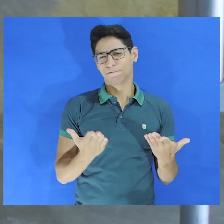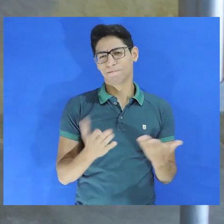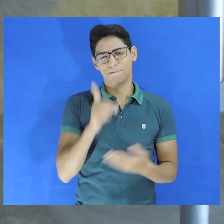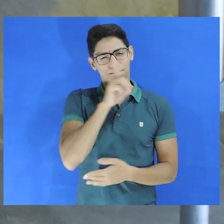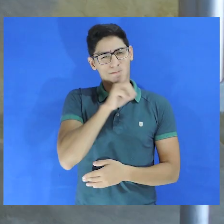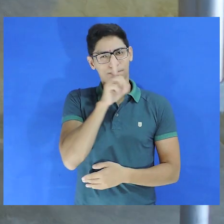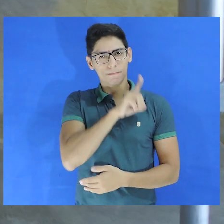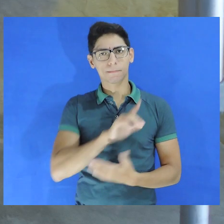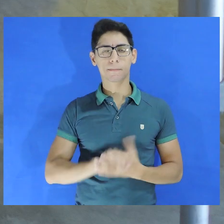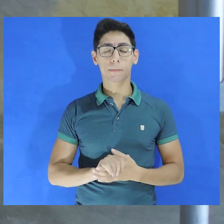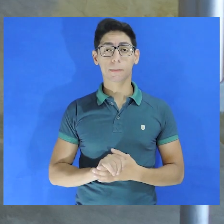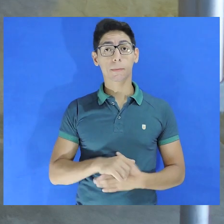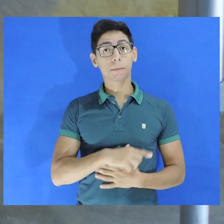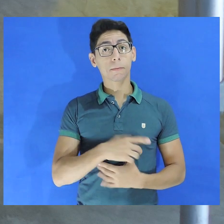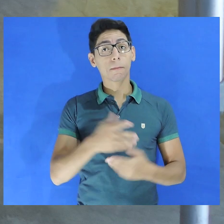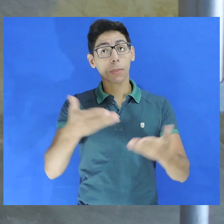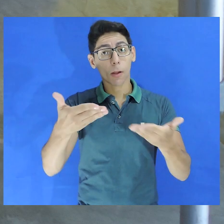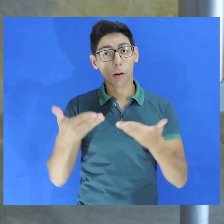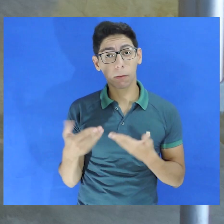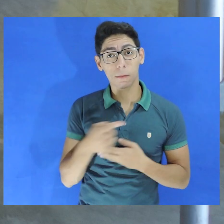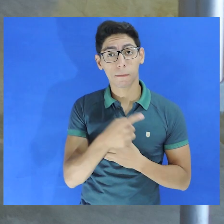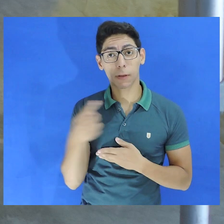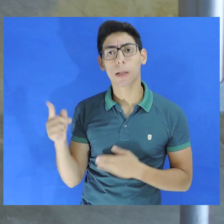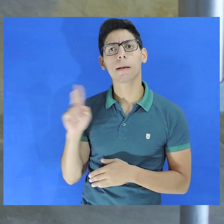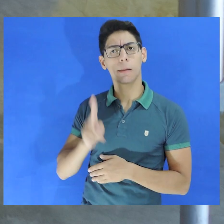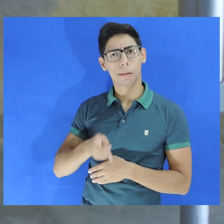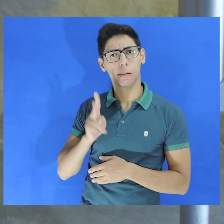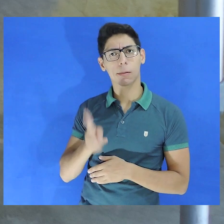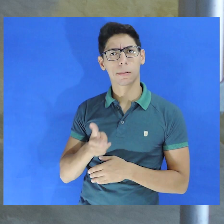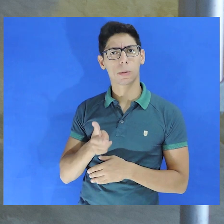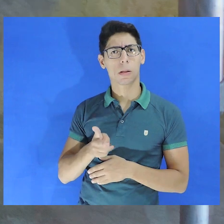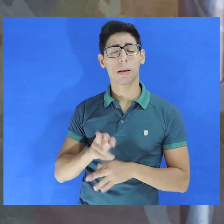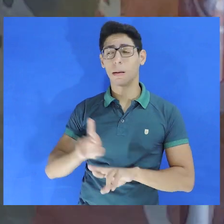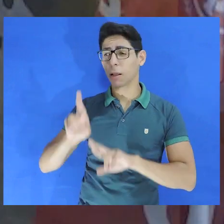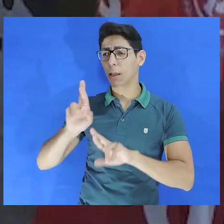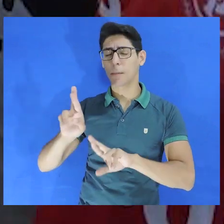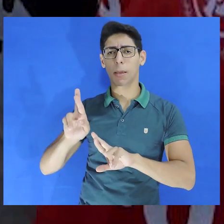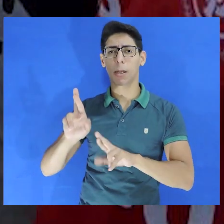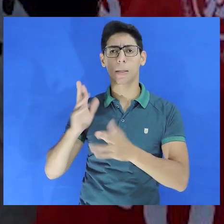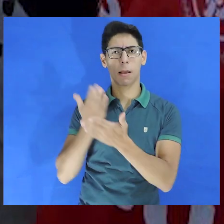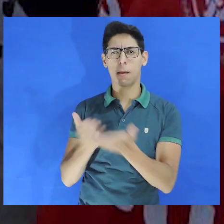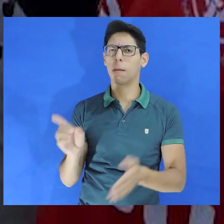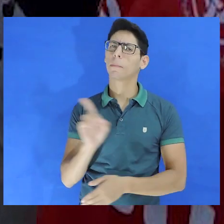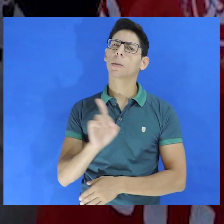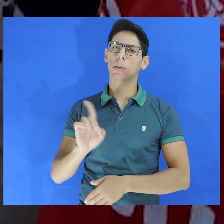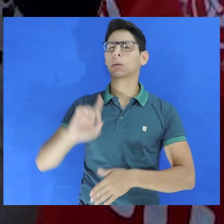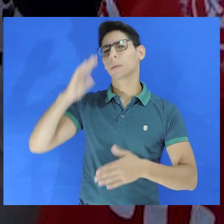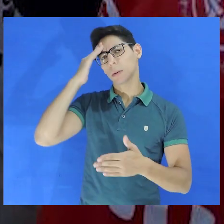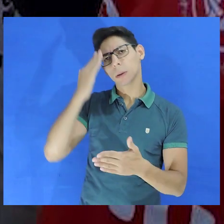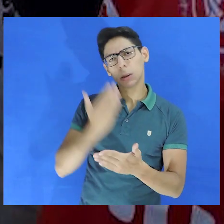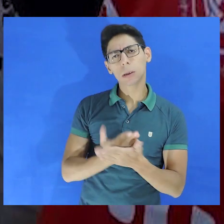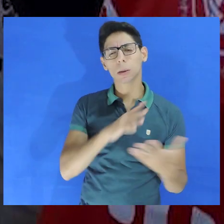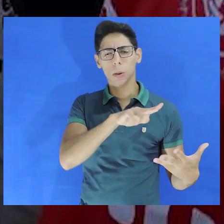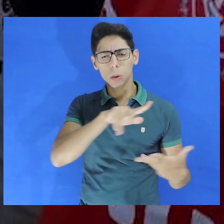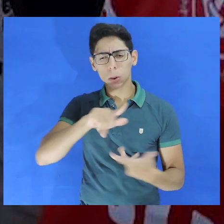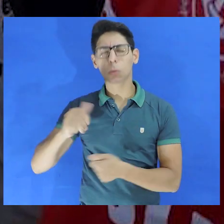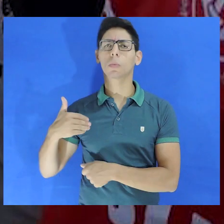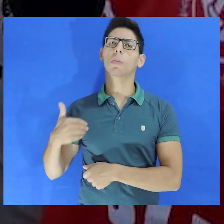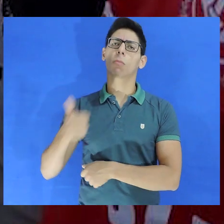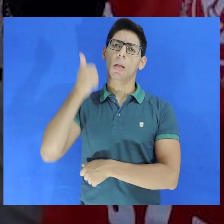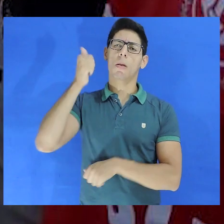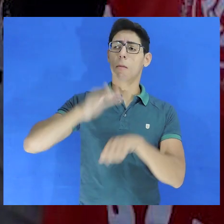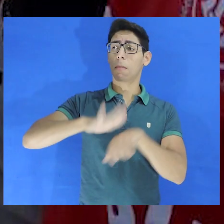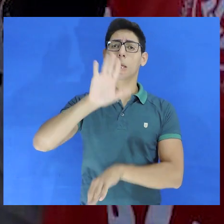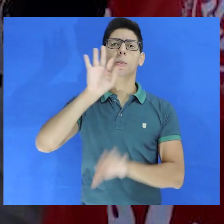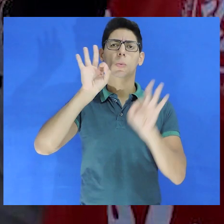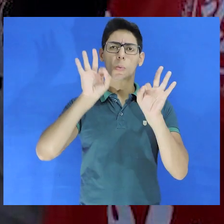no mundo. Convido vocês de continuar, de não perder a esperança, de acreditar